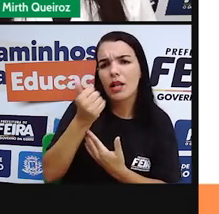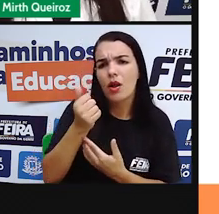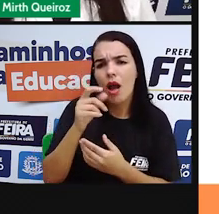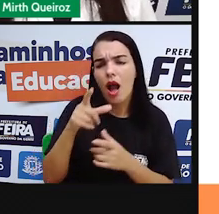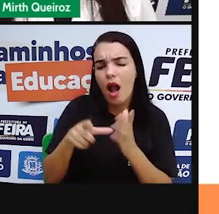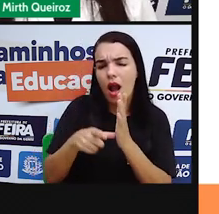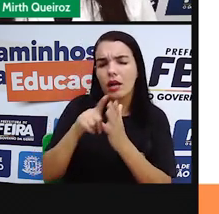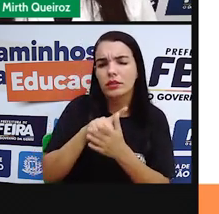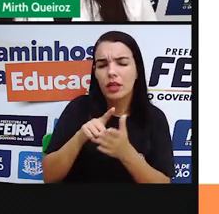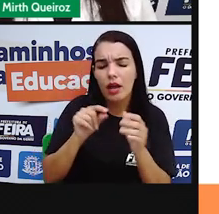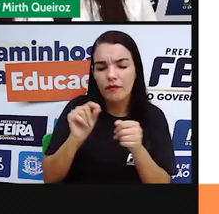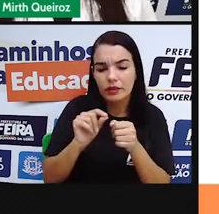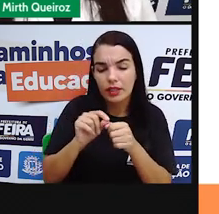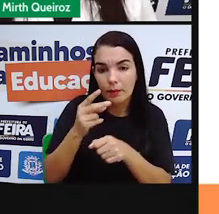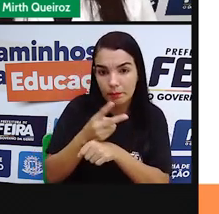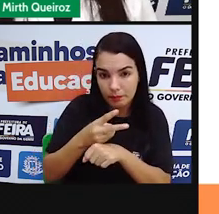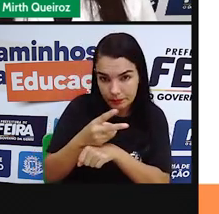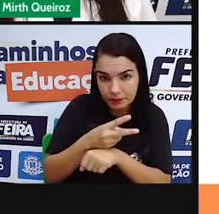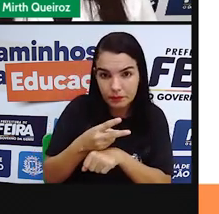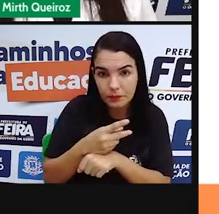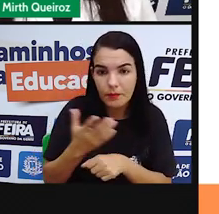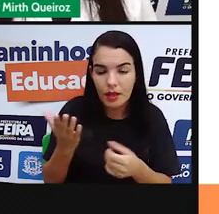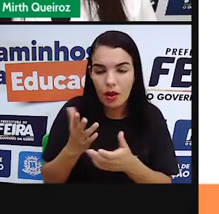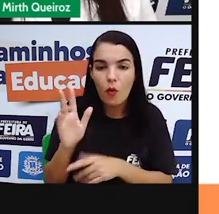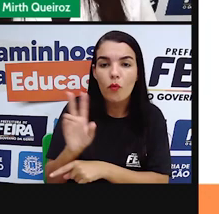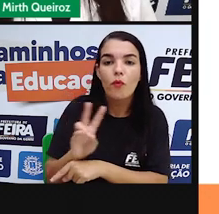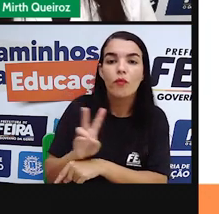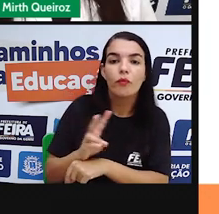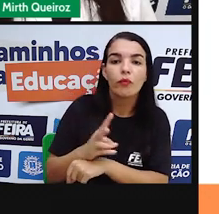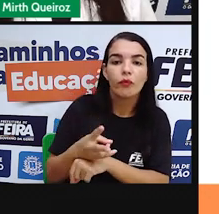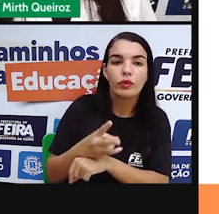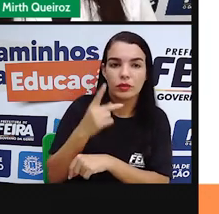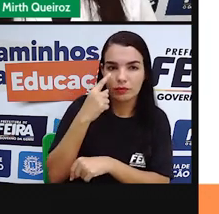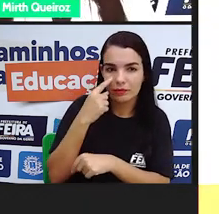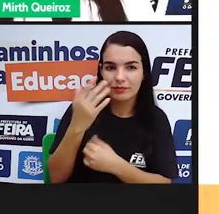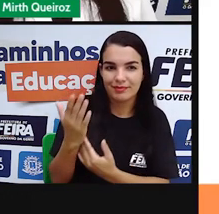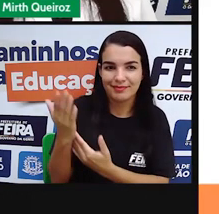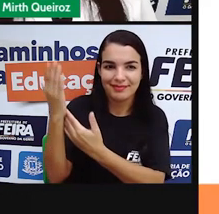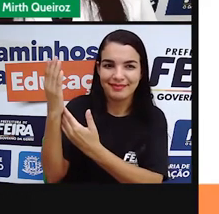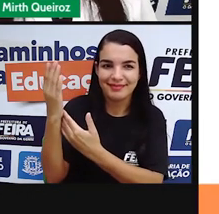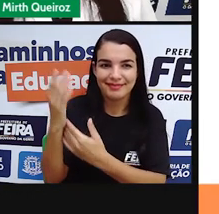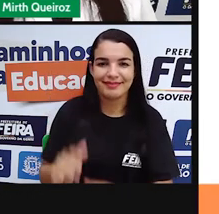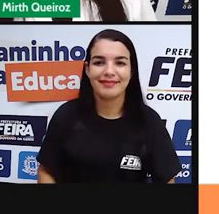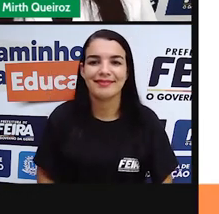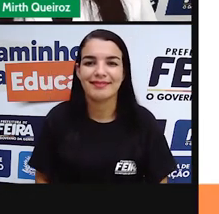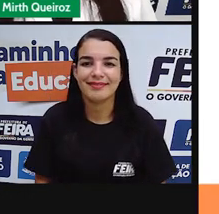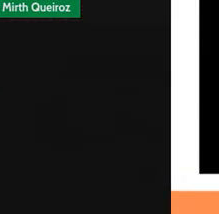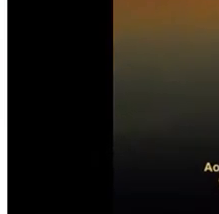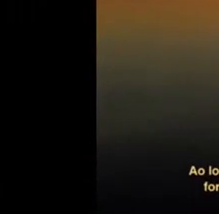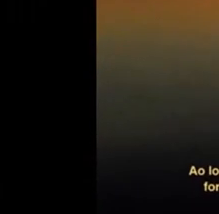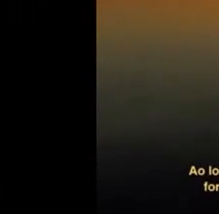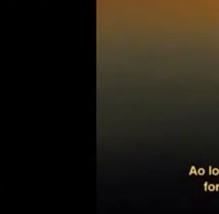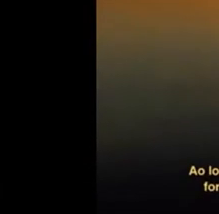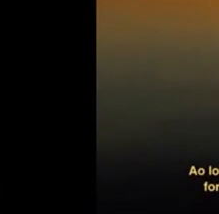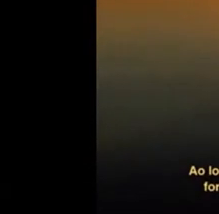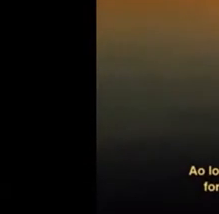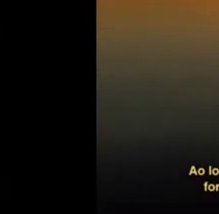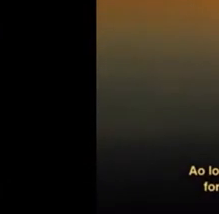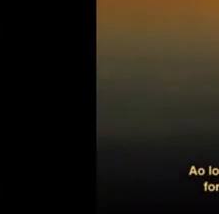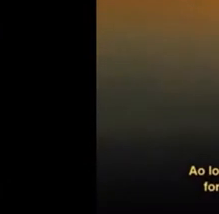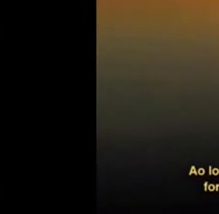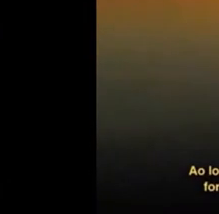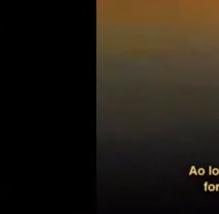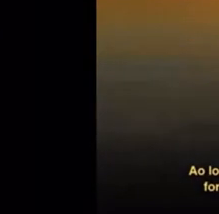essa investigação, a Pro trouxe aqui um vídeo para vocês. Vamos ver? Ao longo da história da humanidade,